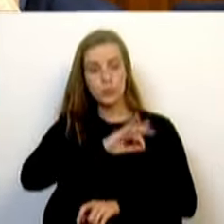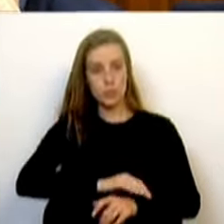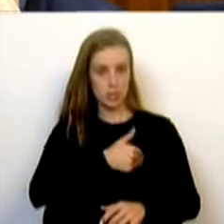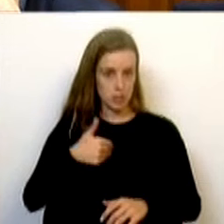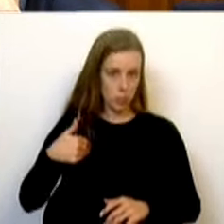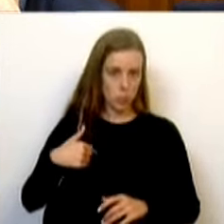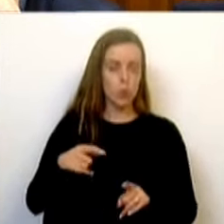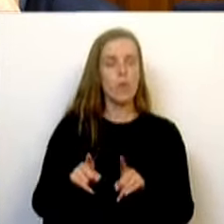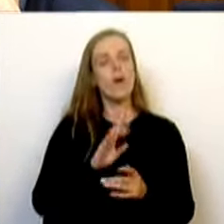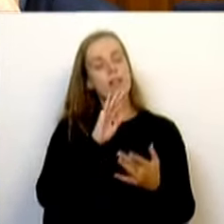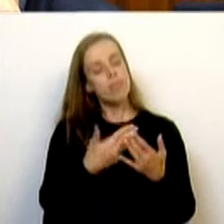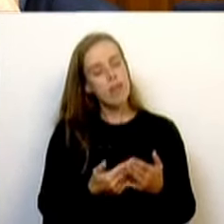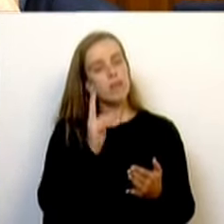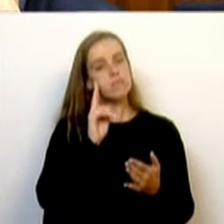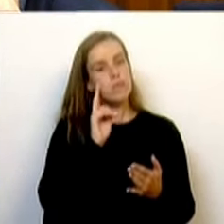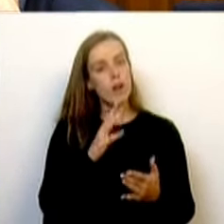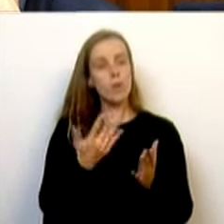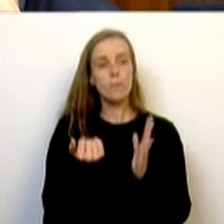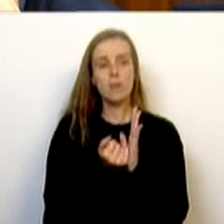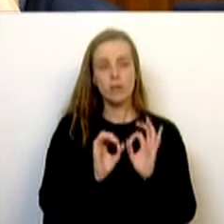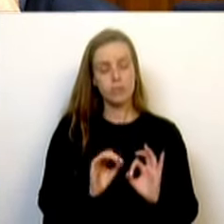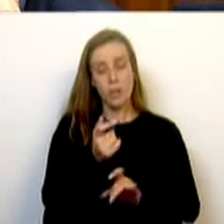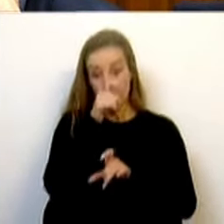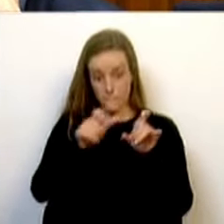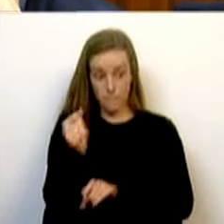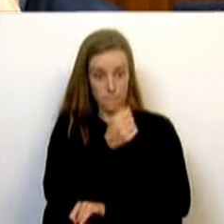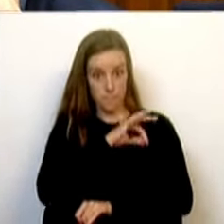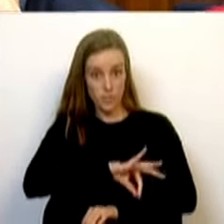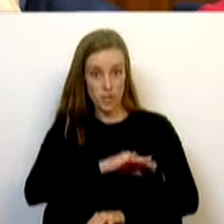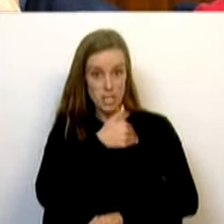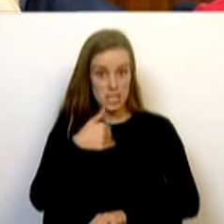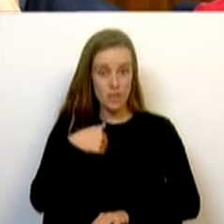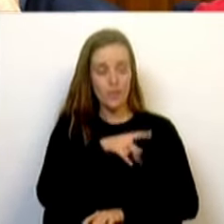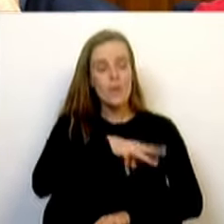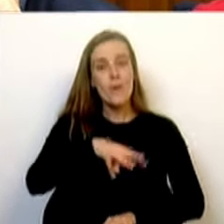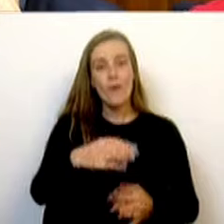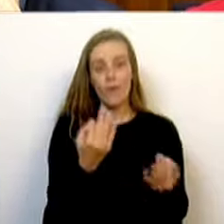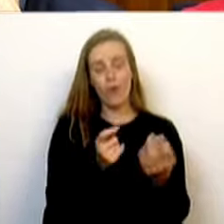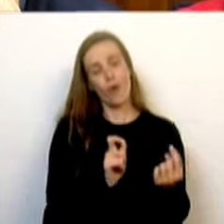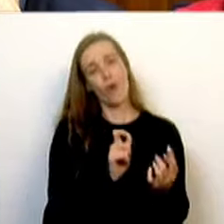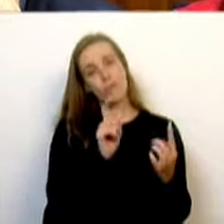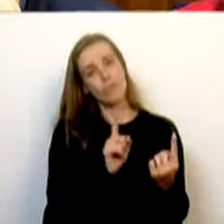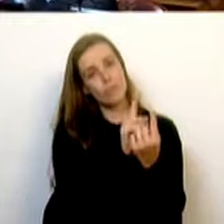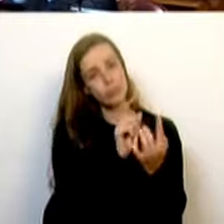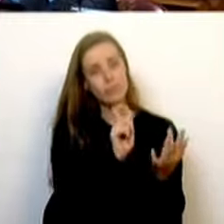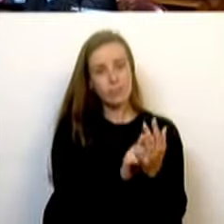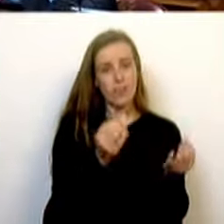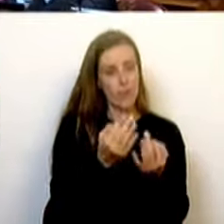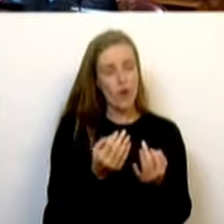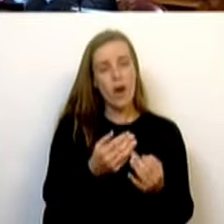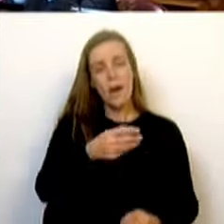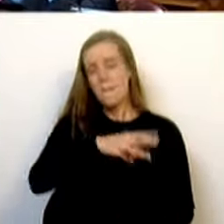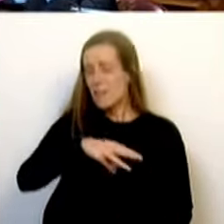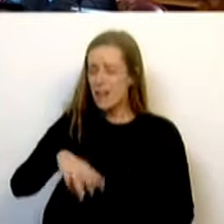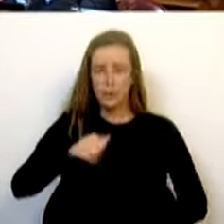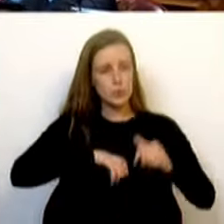reconhecer o trabalho que fizeram, porque foram os profissionais de saúde que fizeram estes milhões de consultas e estas centenas de milhares de